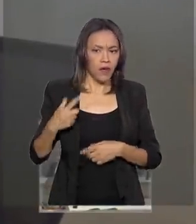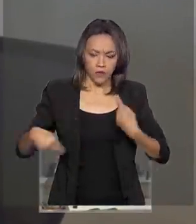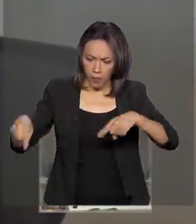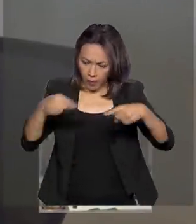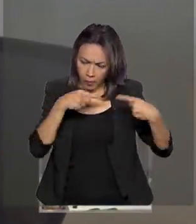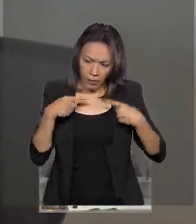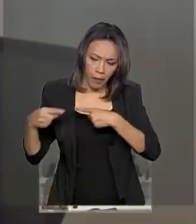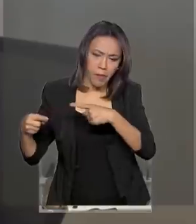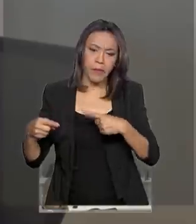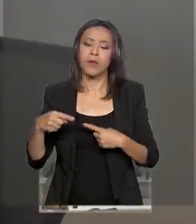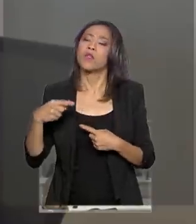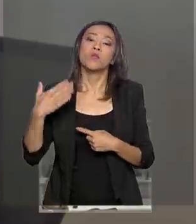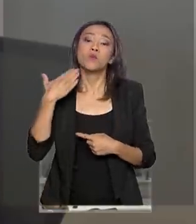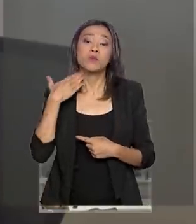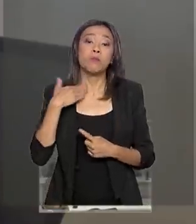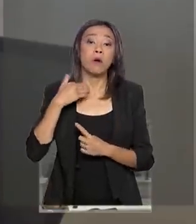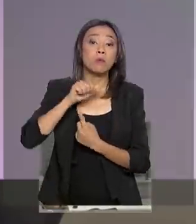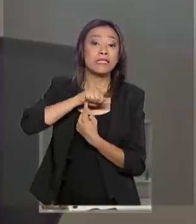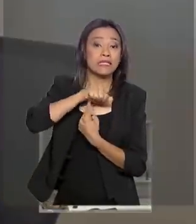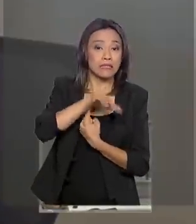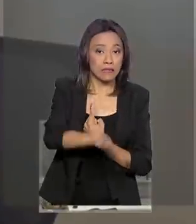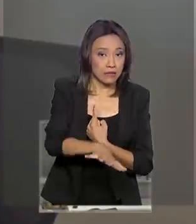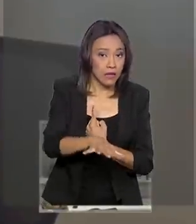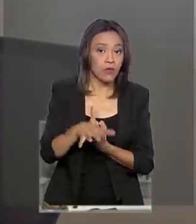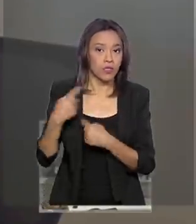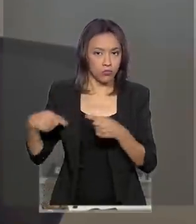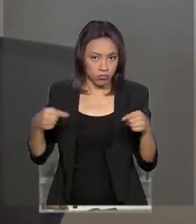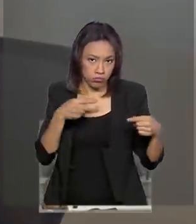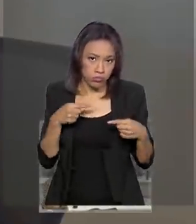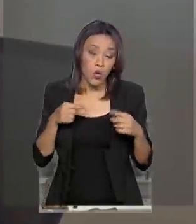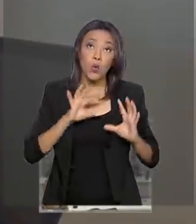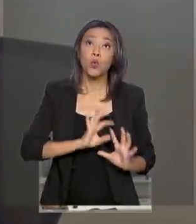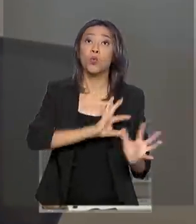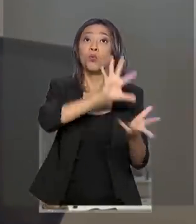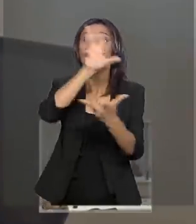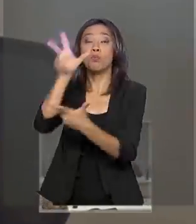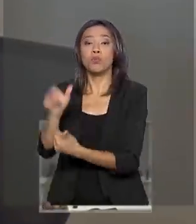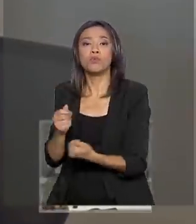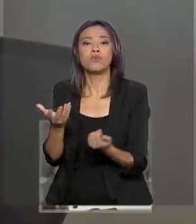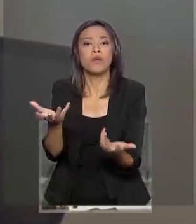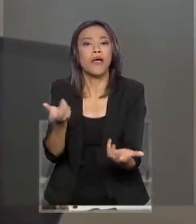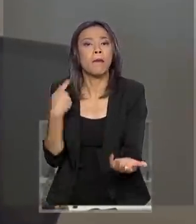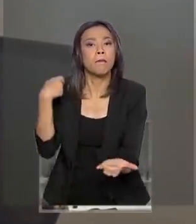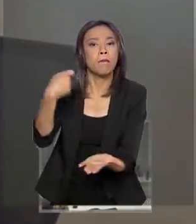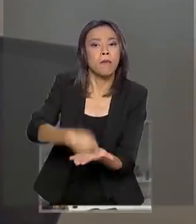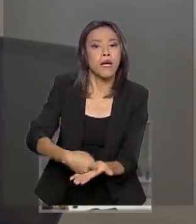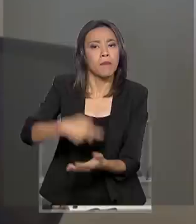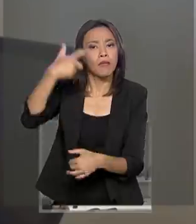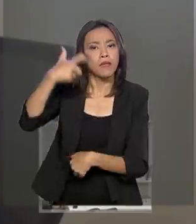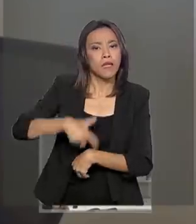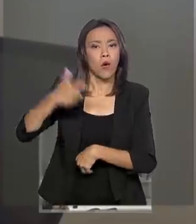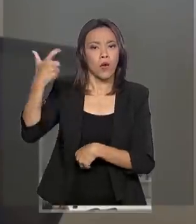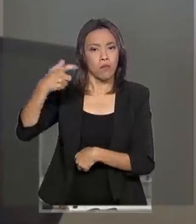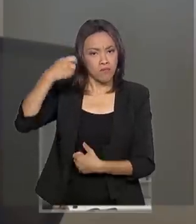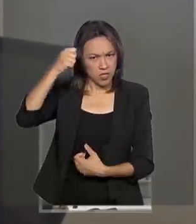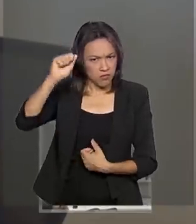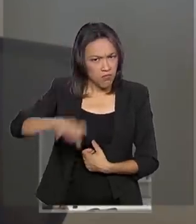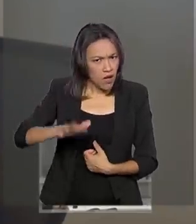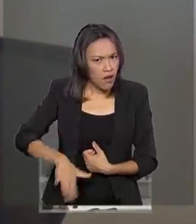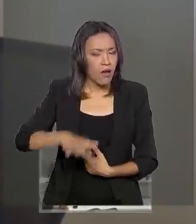bancos centrais. O mundo demanda um instrumento de pagamento que seja, ao mesmo tempo, barato,